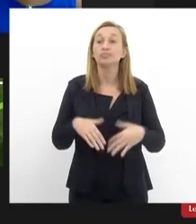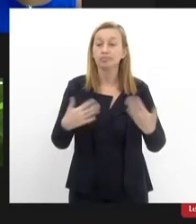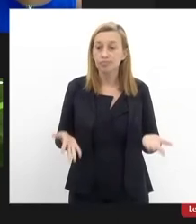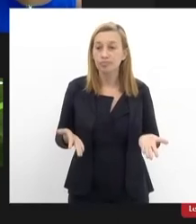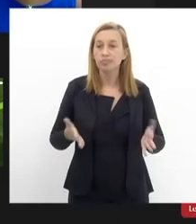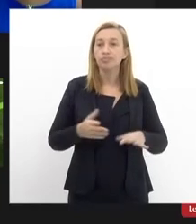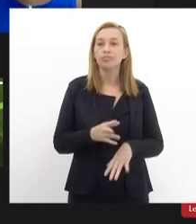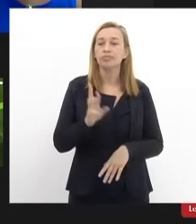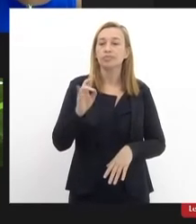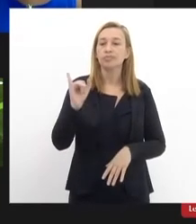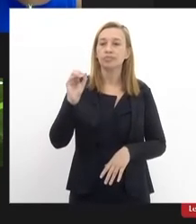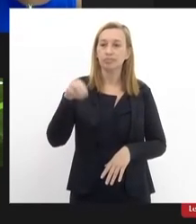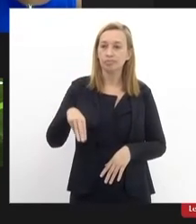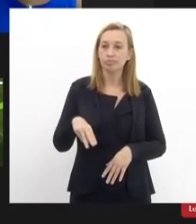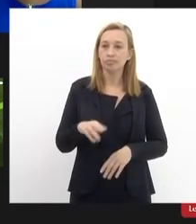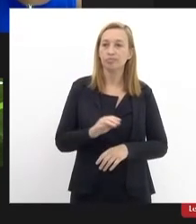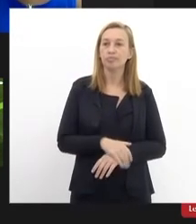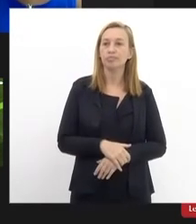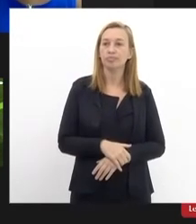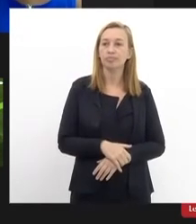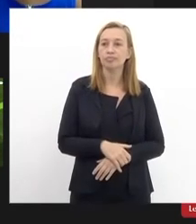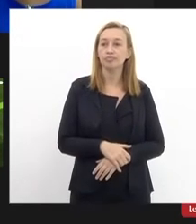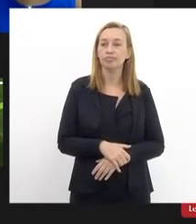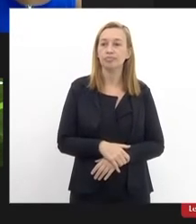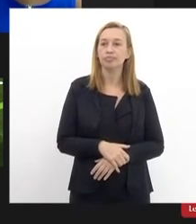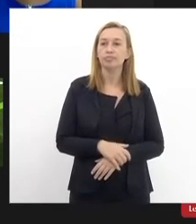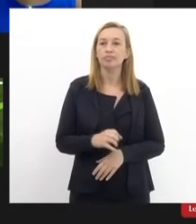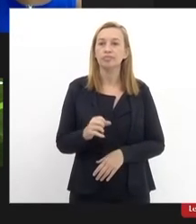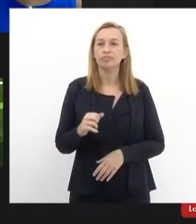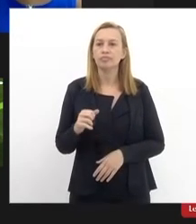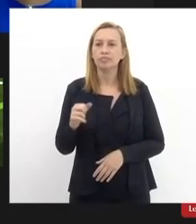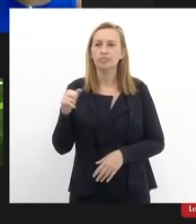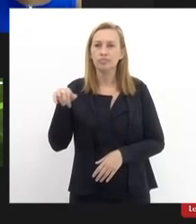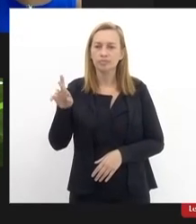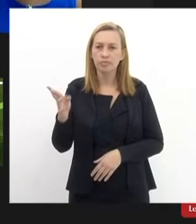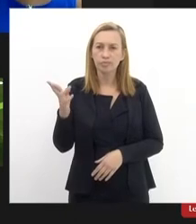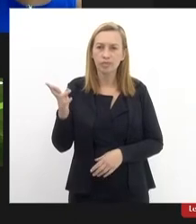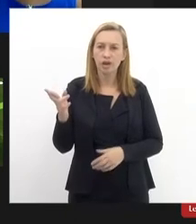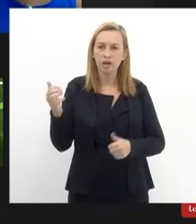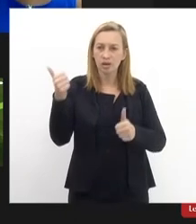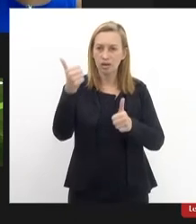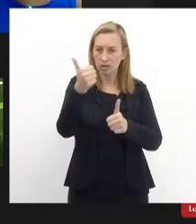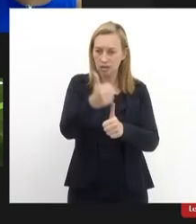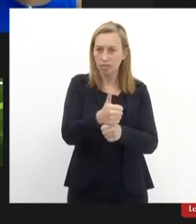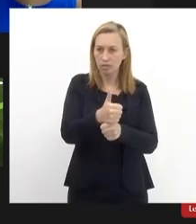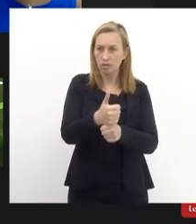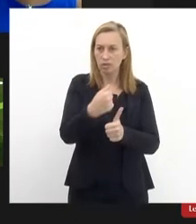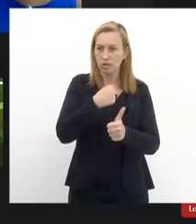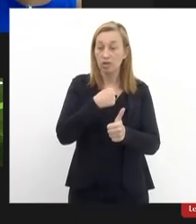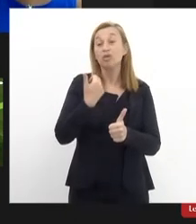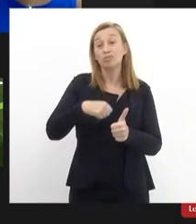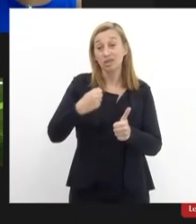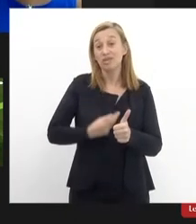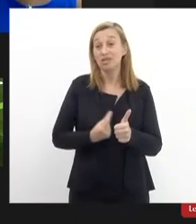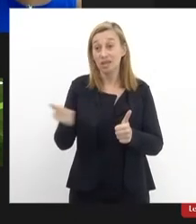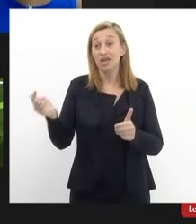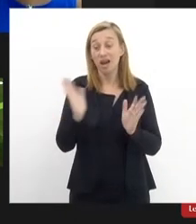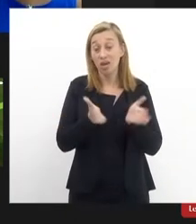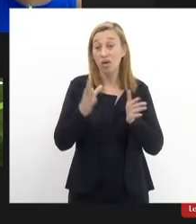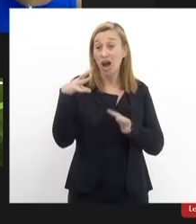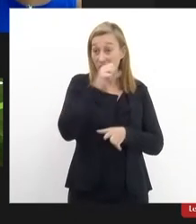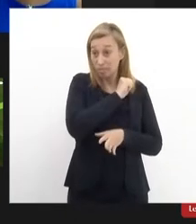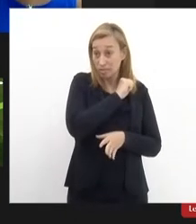passo para o Reimão vou ouvir o Reimão mas Heliomar já estou te passando o bastão aqui porque eu tenho que realmente dar uma saída agora